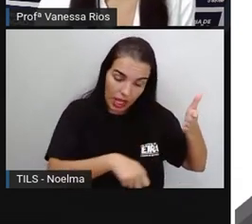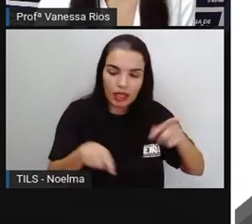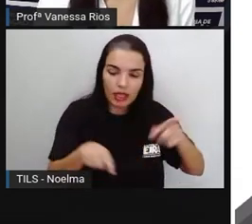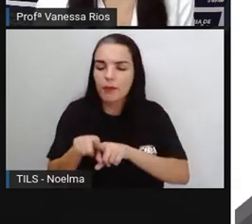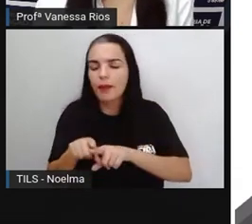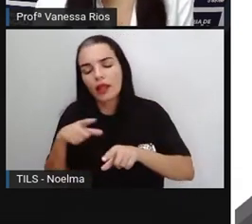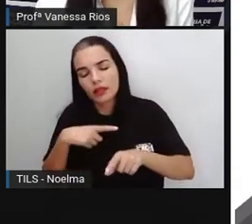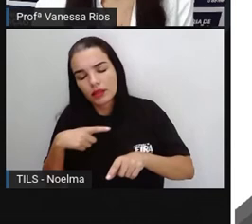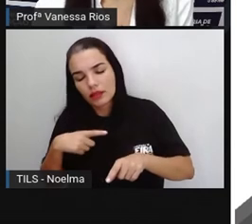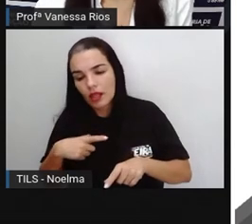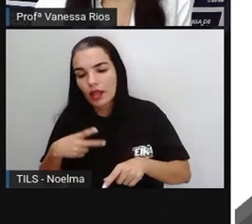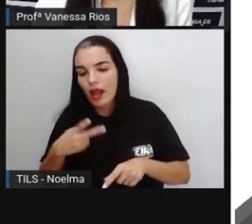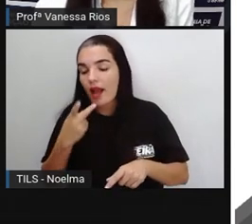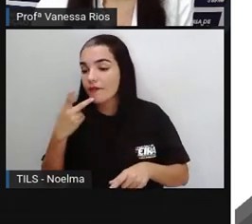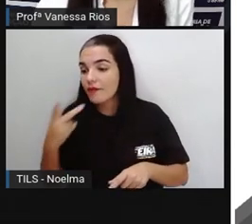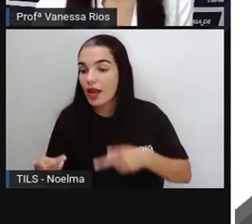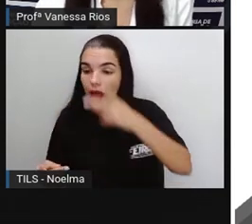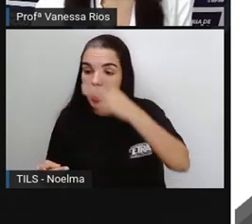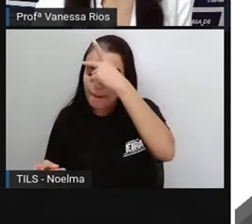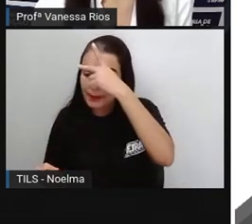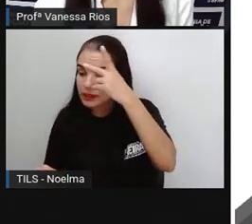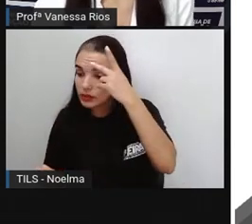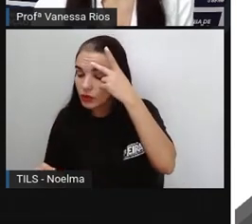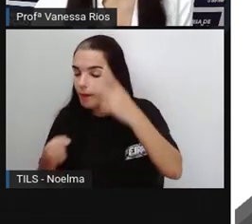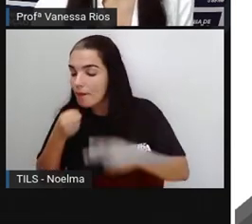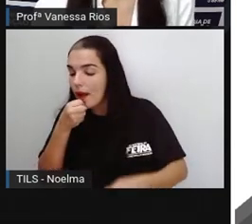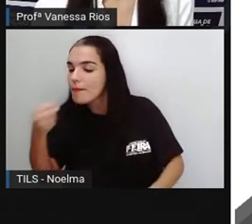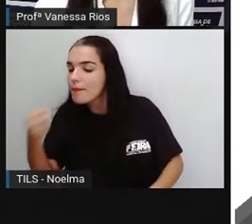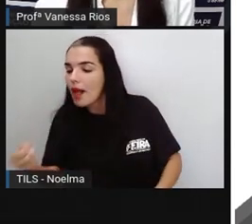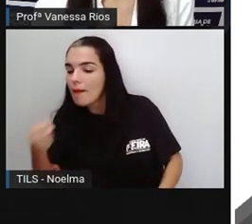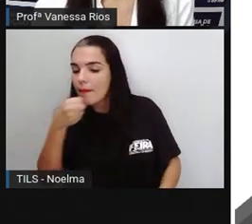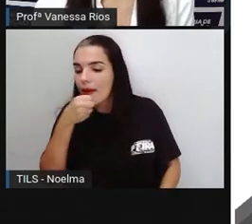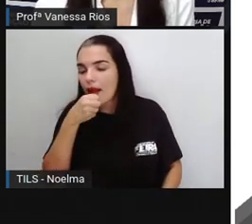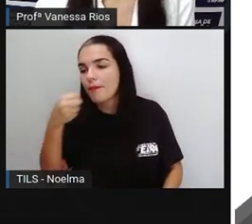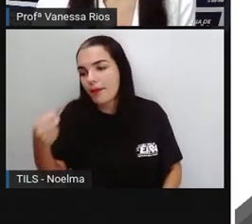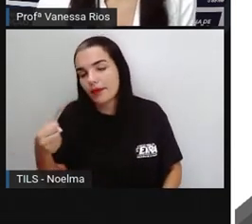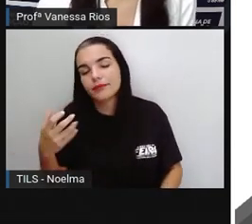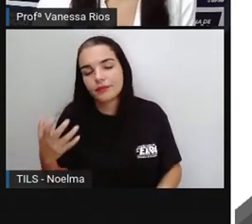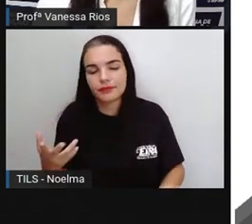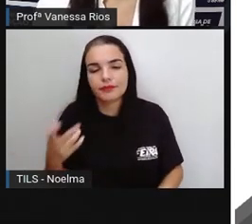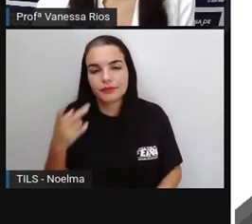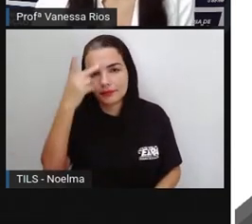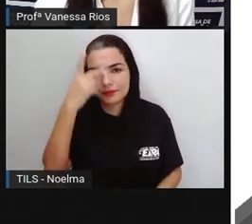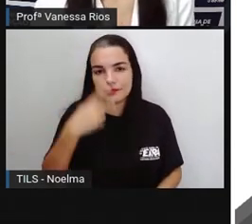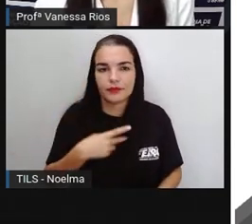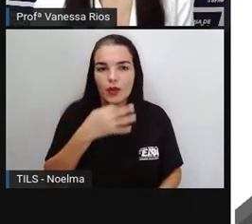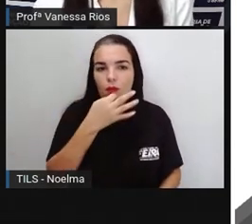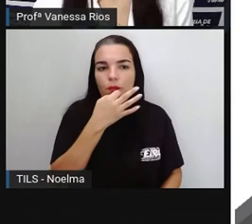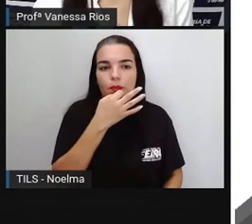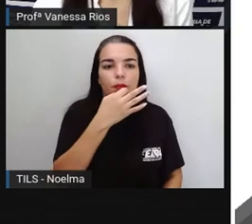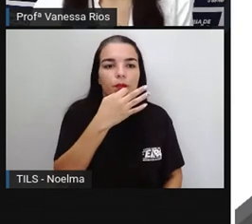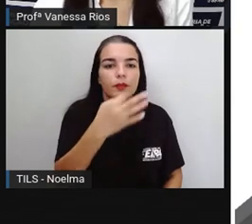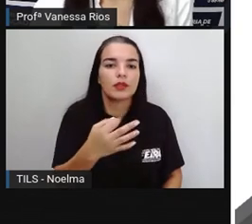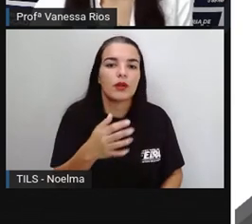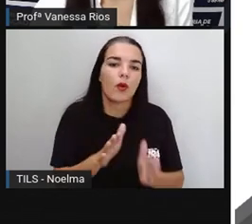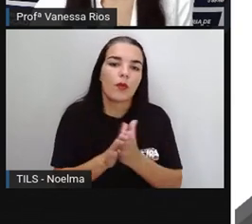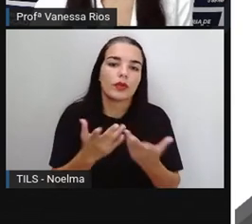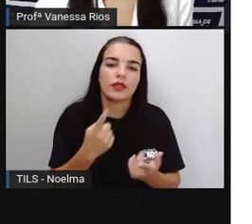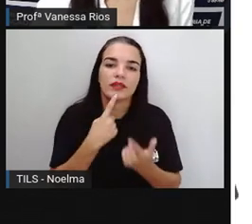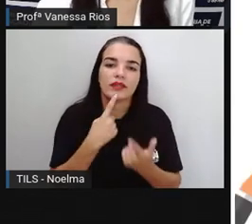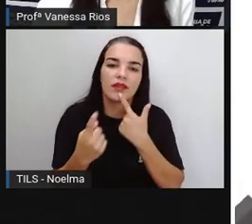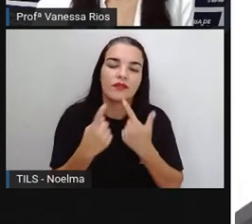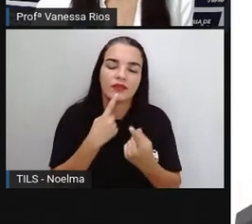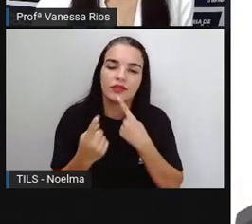sendo tratados de acordo ao tema da reportagem, mas também vai aparecer ali fala das pessoas quando entrevistadas,